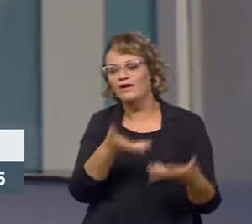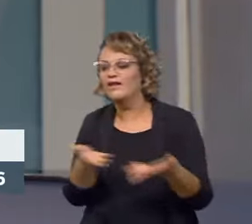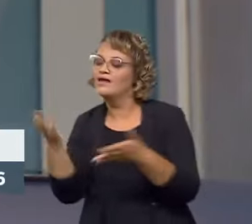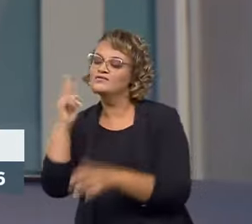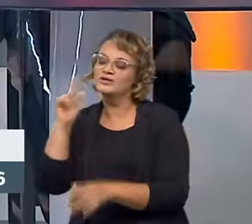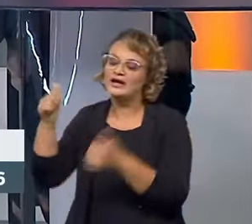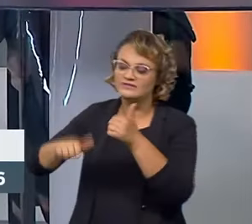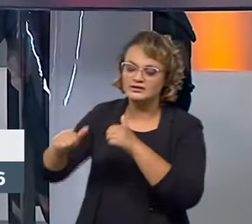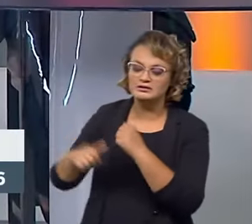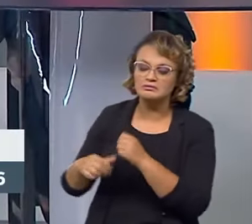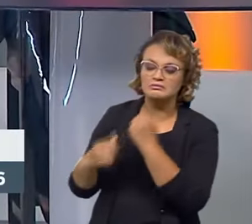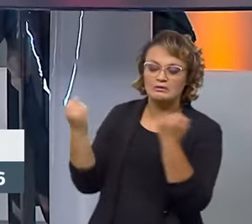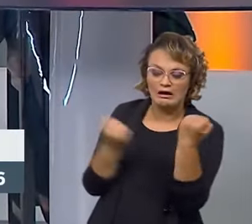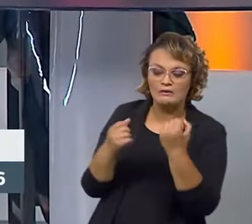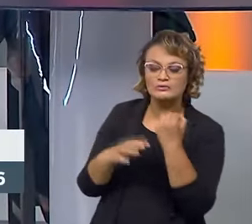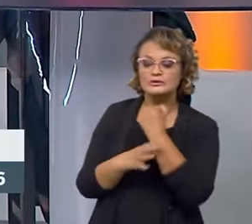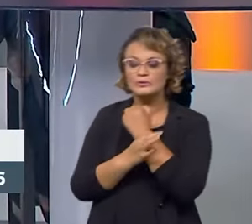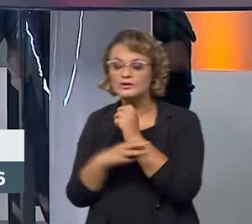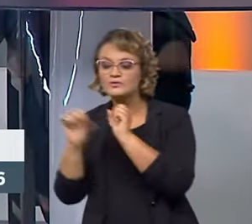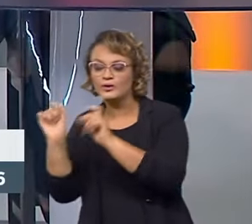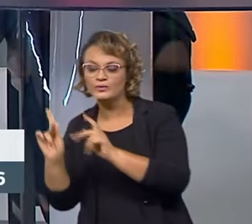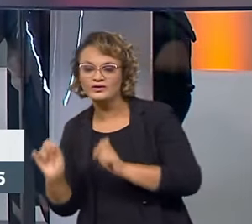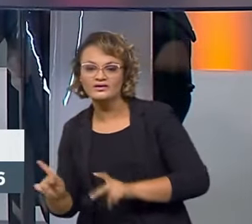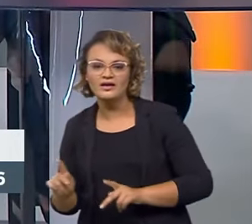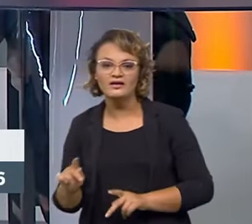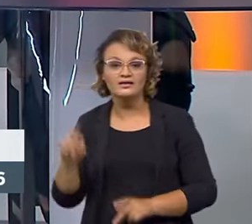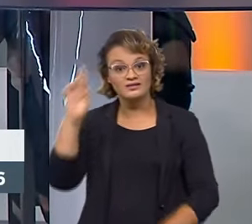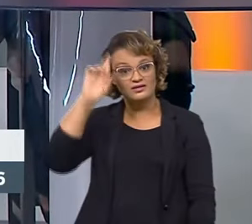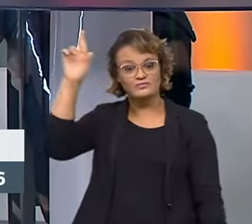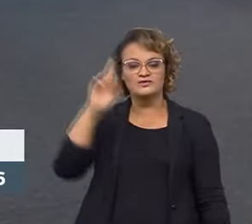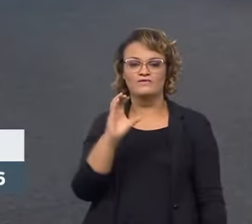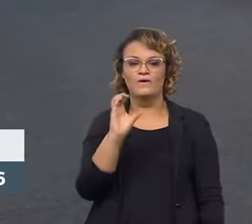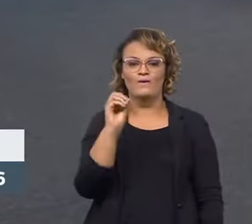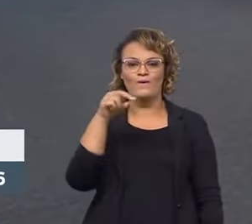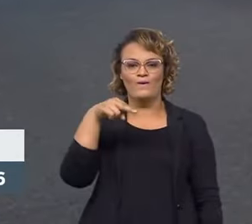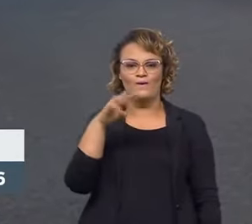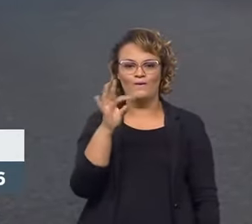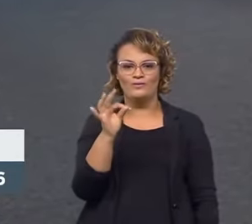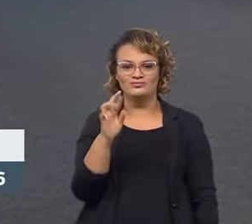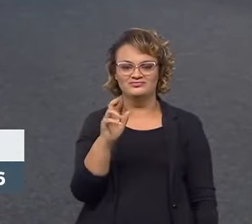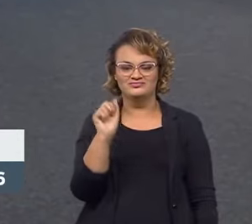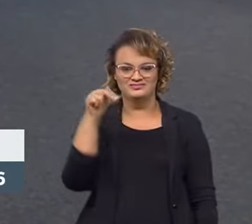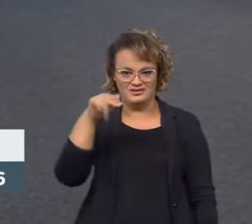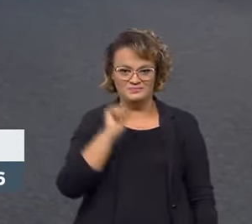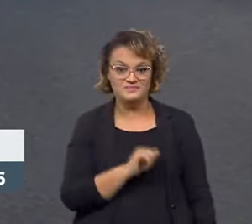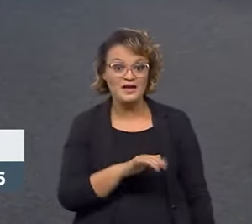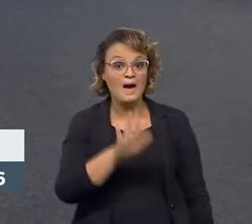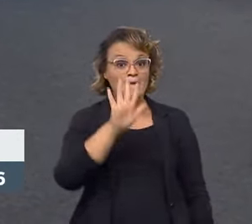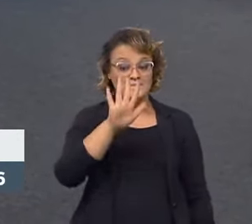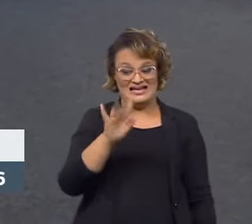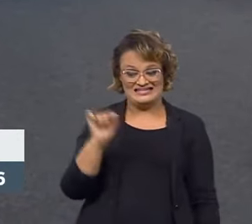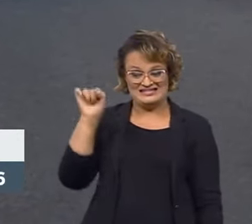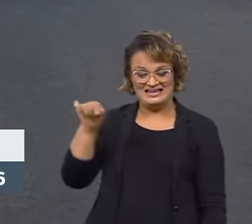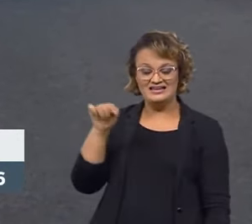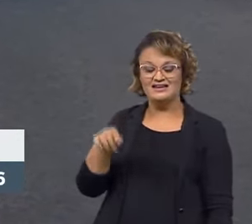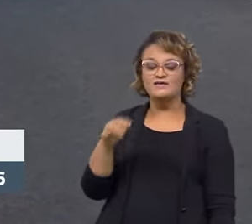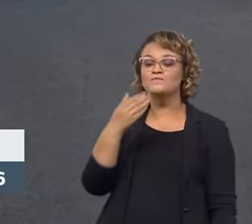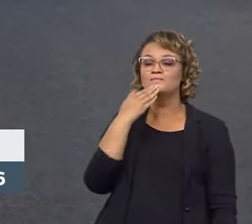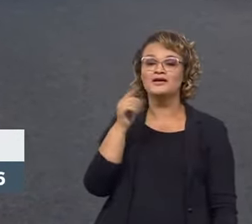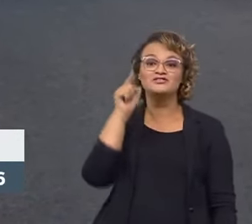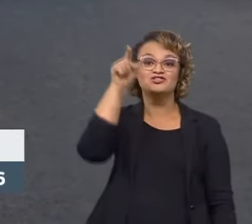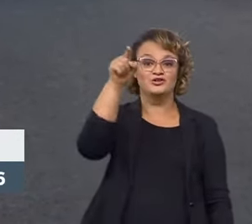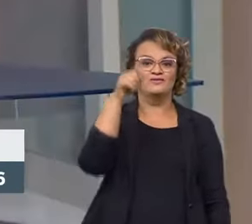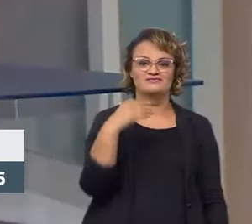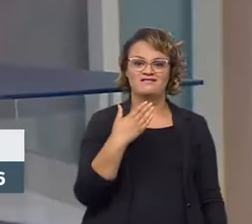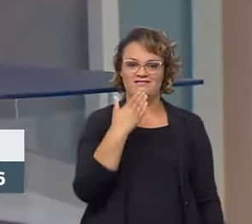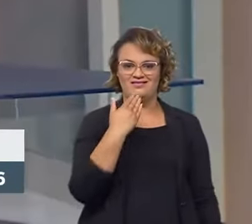do carro, ver se está tudo ok. Quem regula isso é o CONTRAN, só que ele diz na resolução dele, que o Inmetro vai avaliar